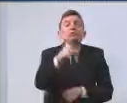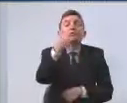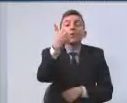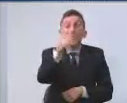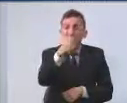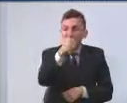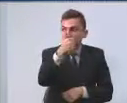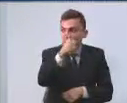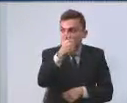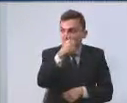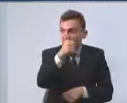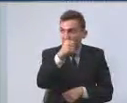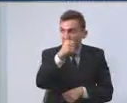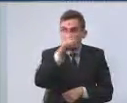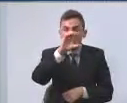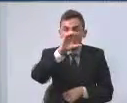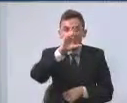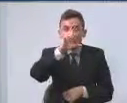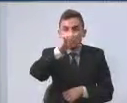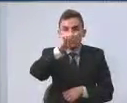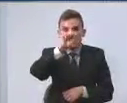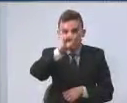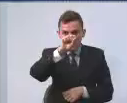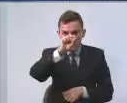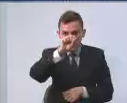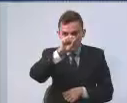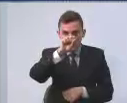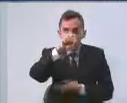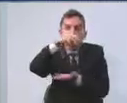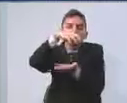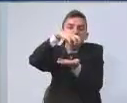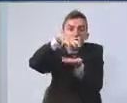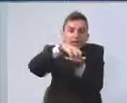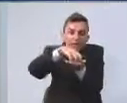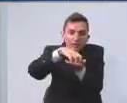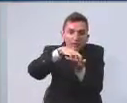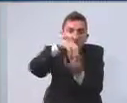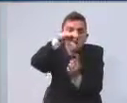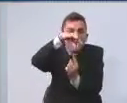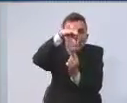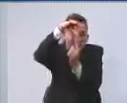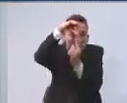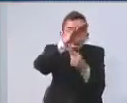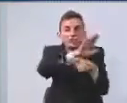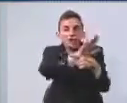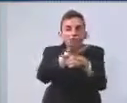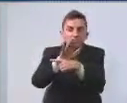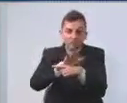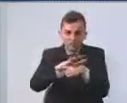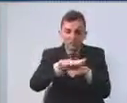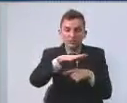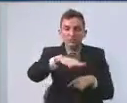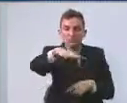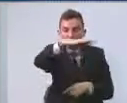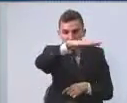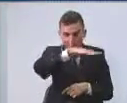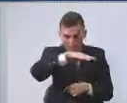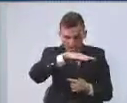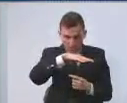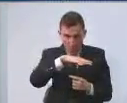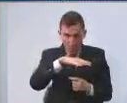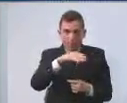CRAS, Centro de Referência de Assistência Social, 3 CRAS,